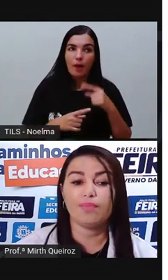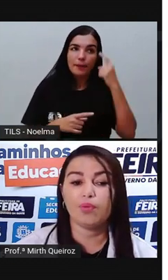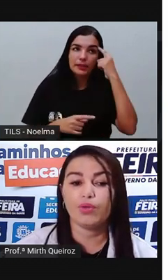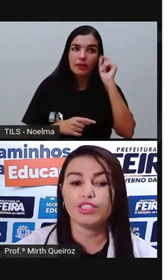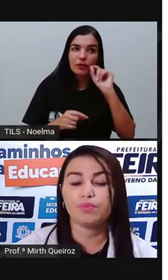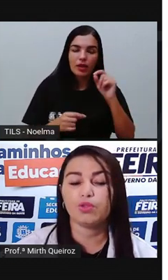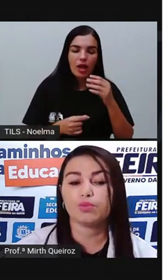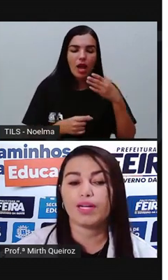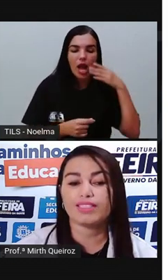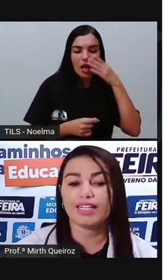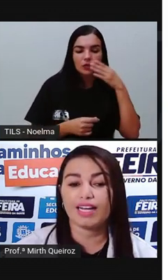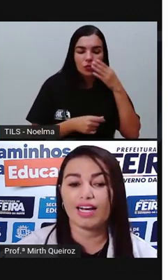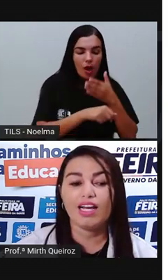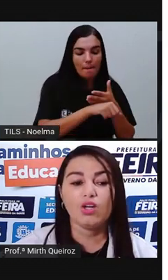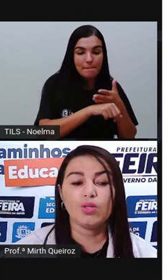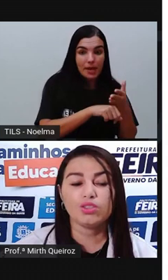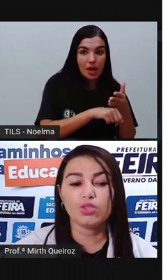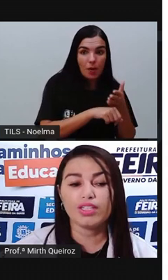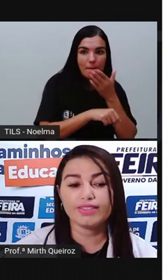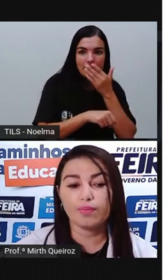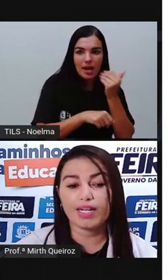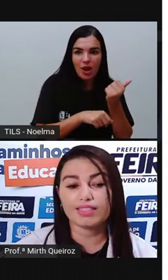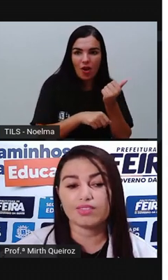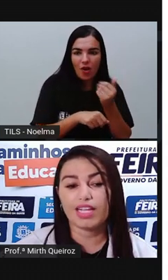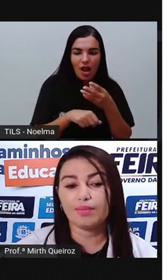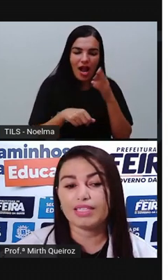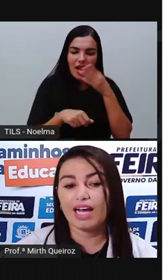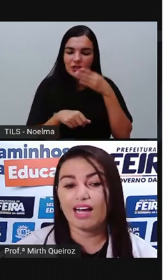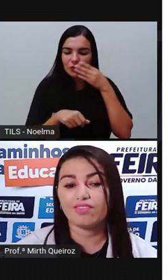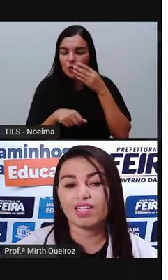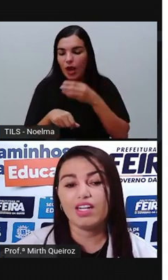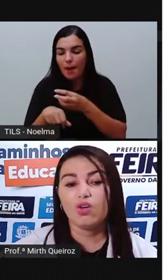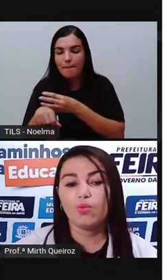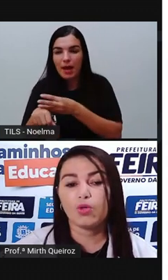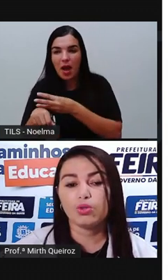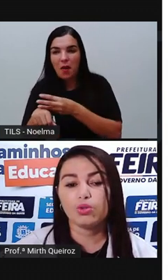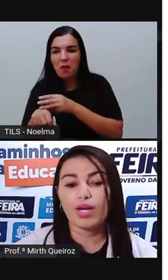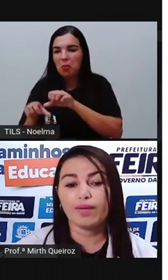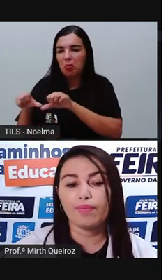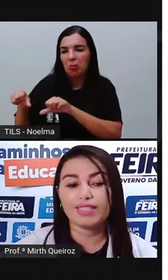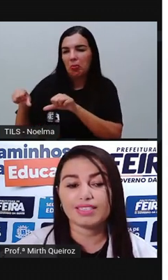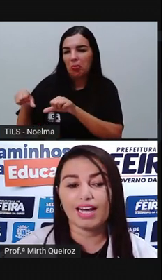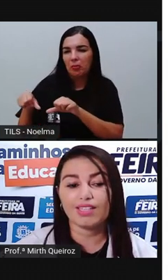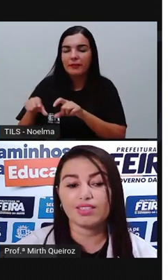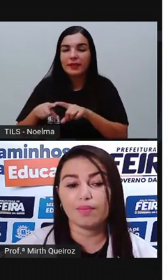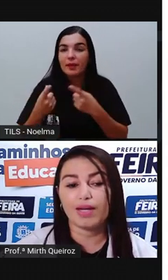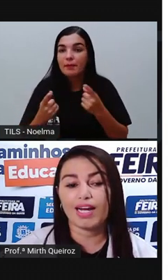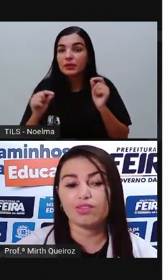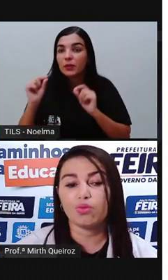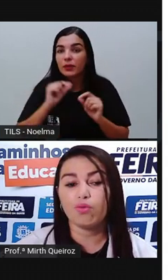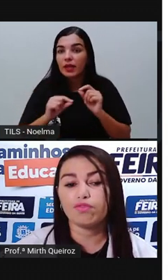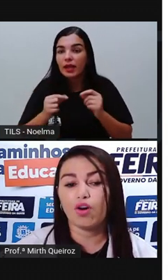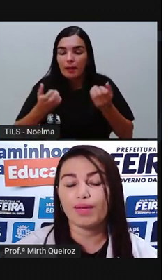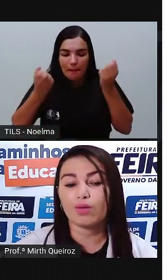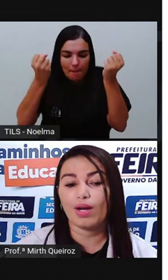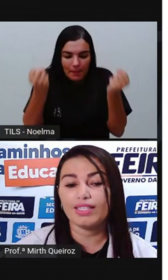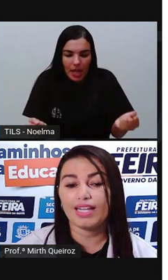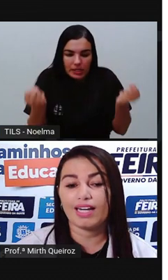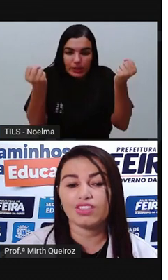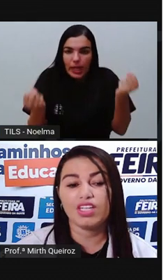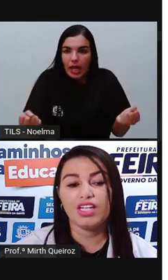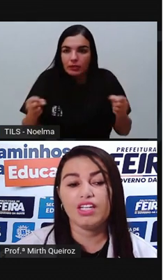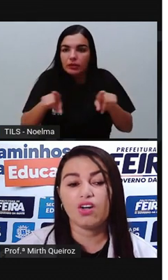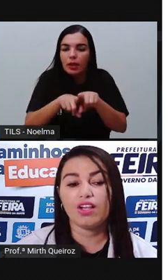e depois posto para secar. Quando toda essa operação terminava, o produto era pesado e separado conforme a